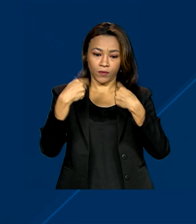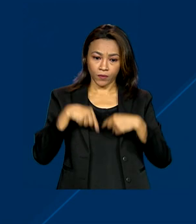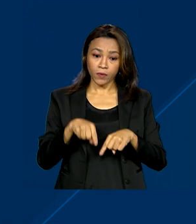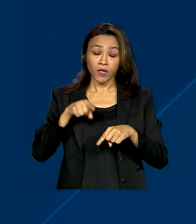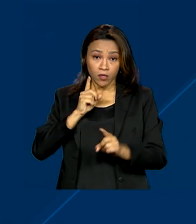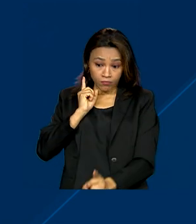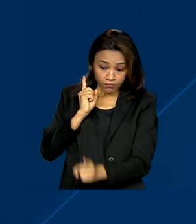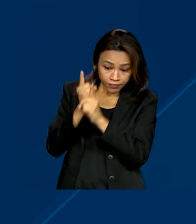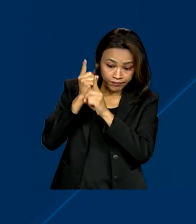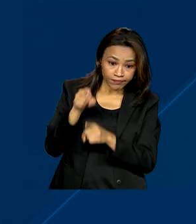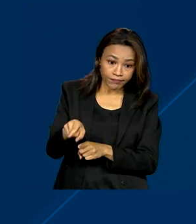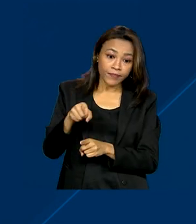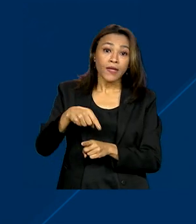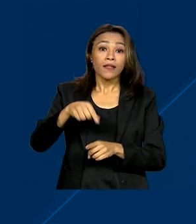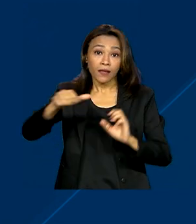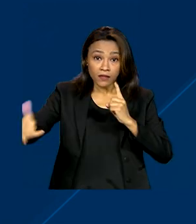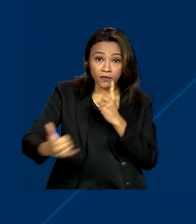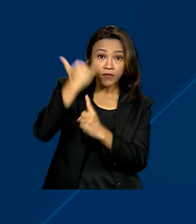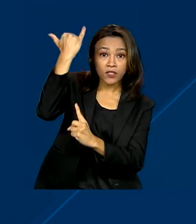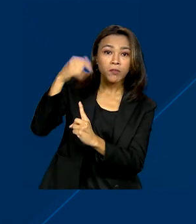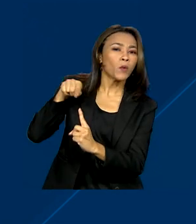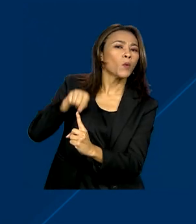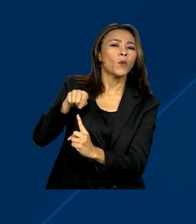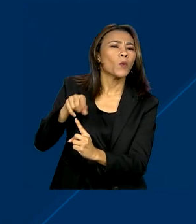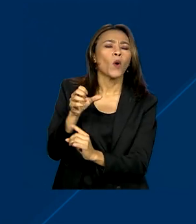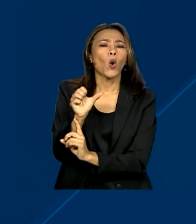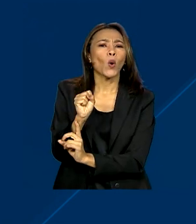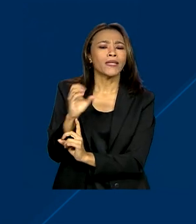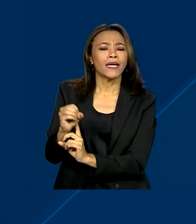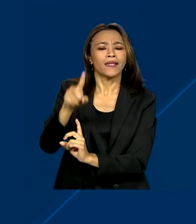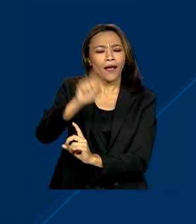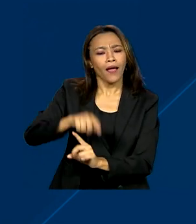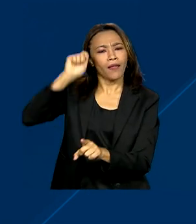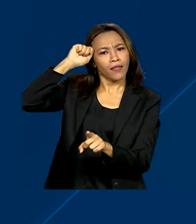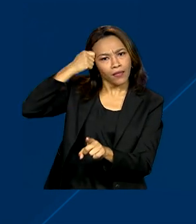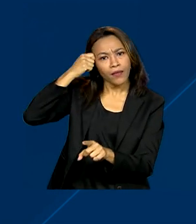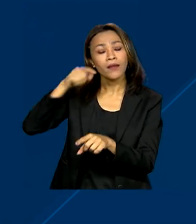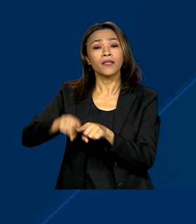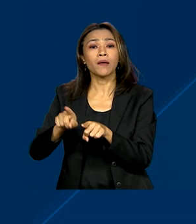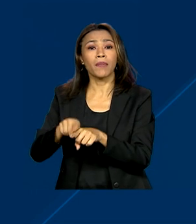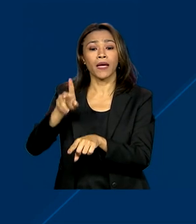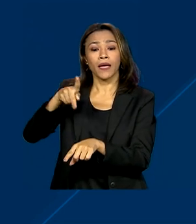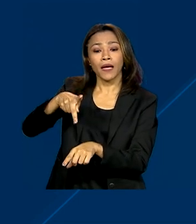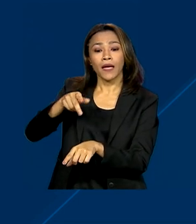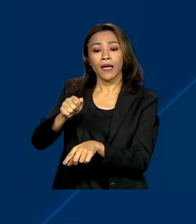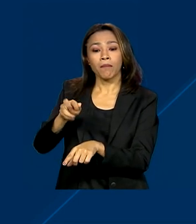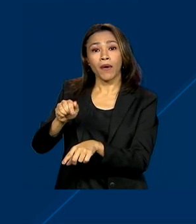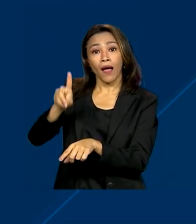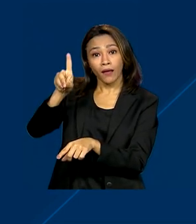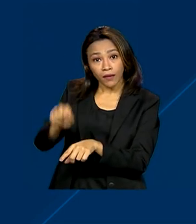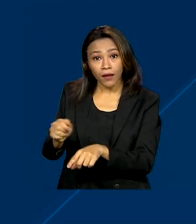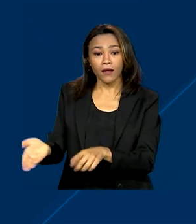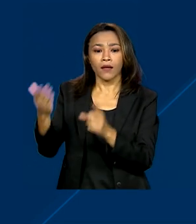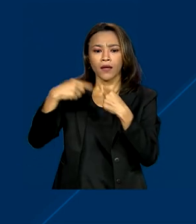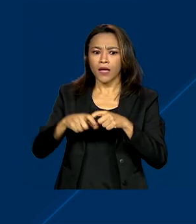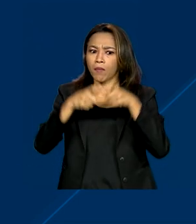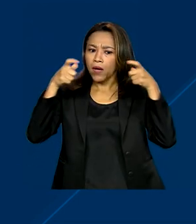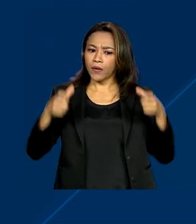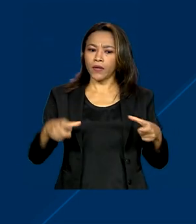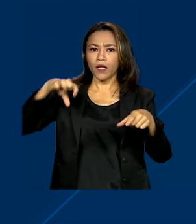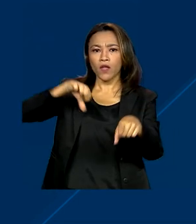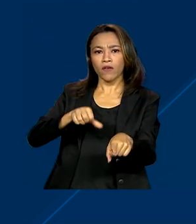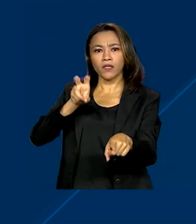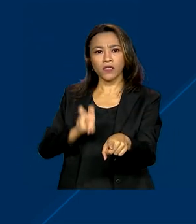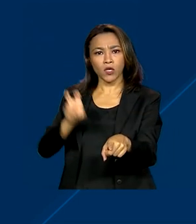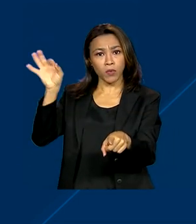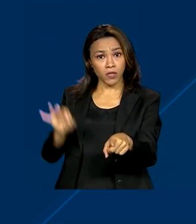identificadas, cerca de 80% são pretas e pardas e a maioria, 95%, é de mulheres